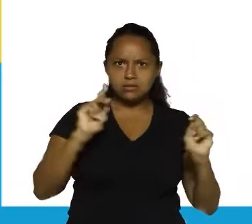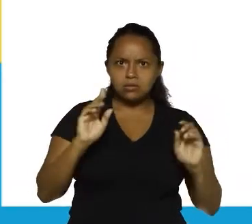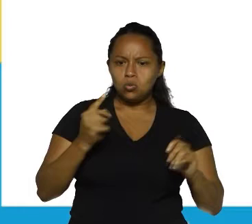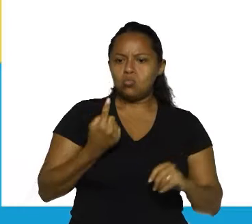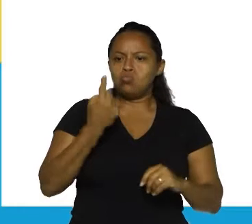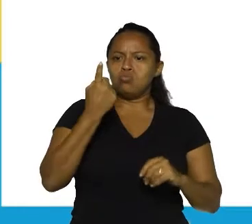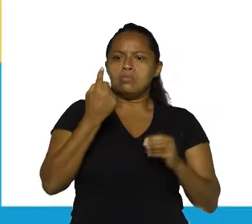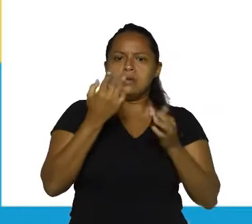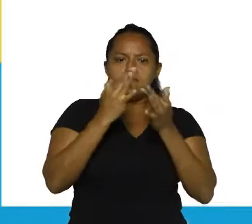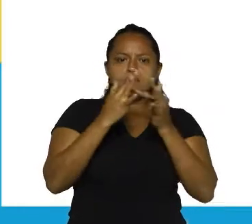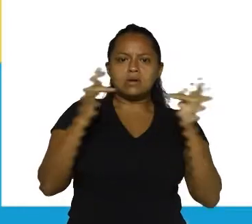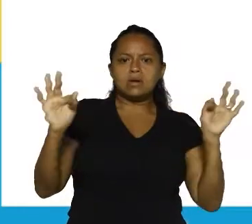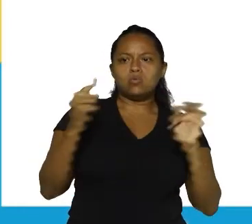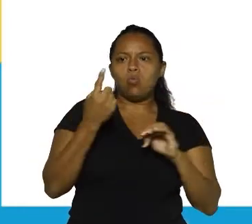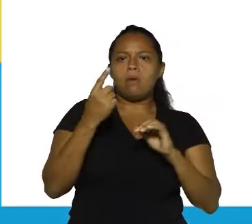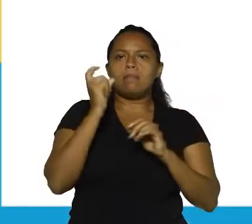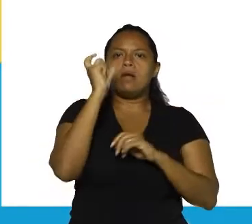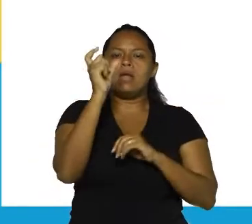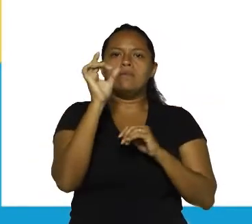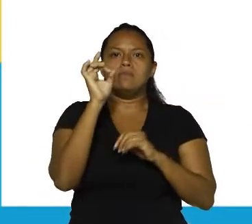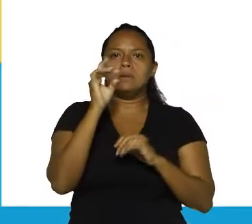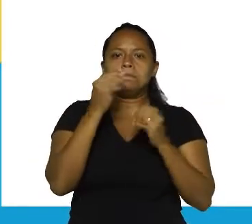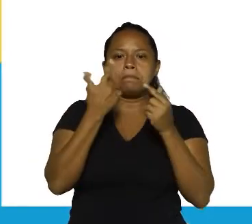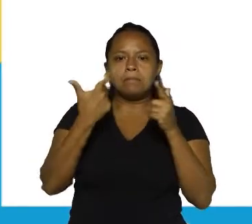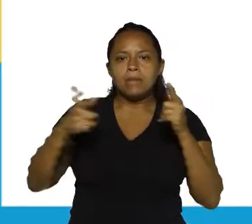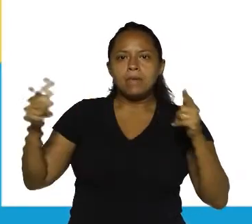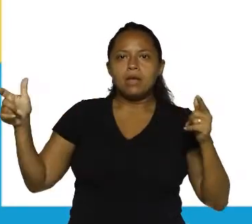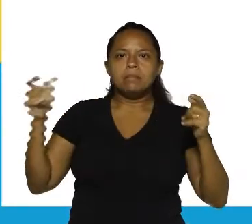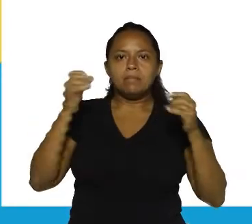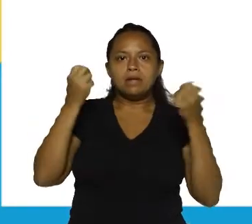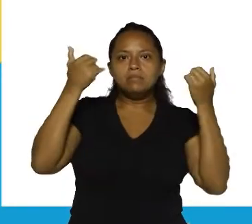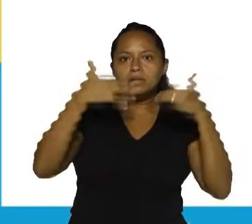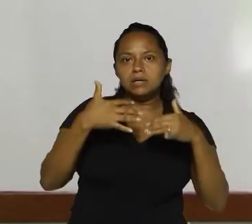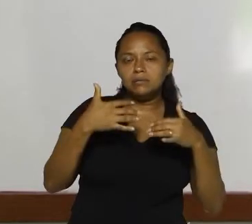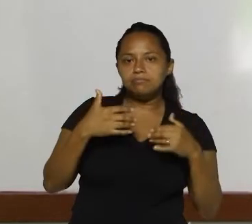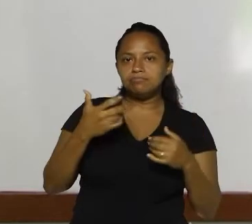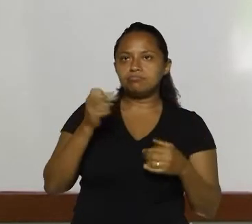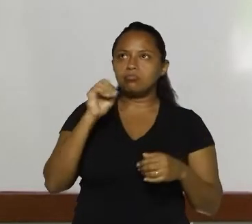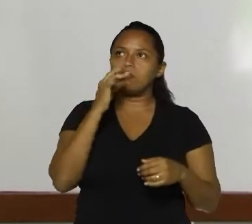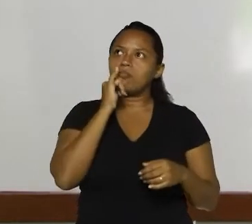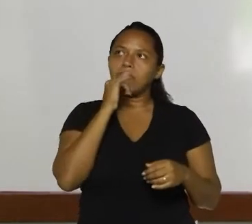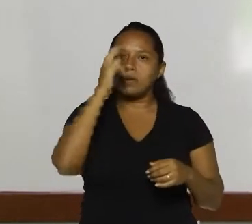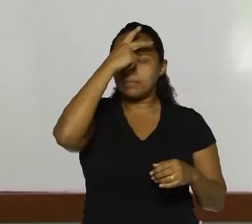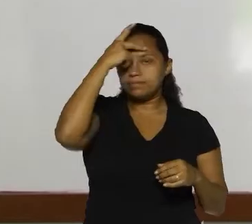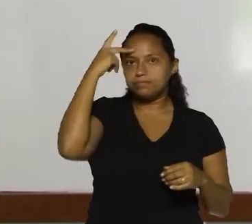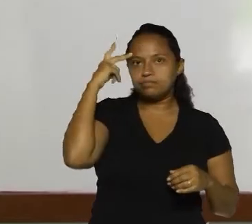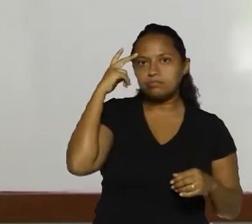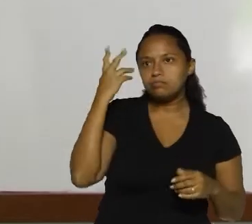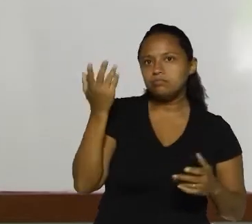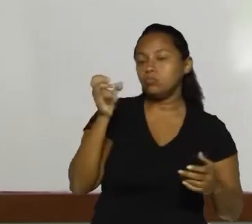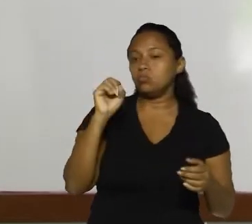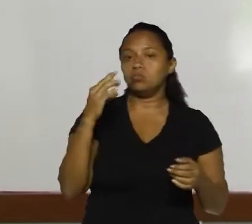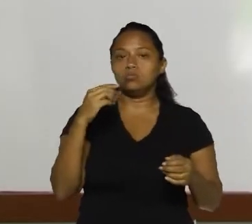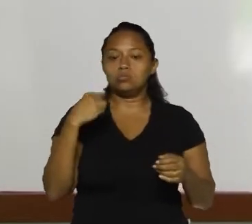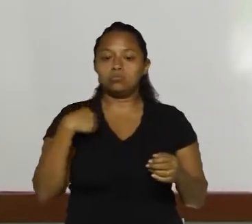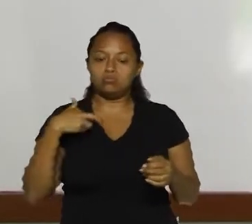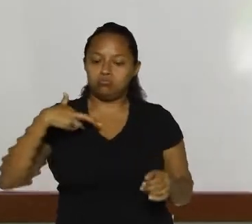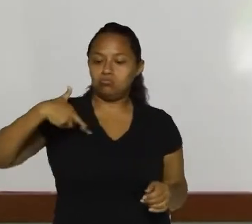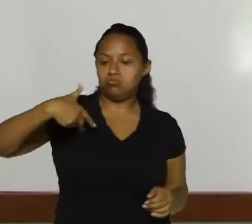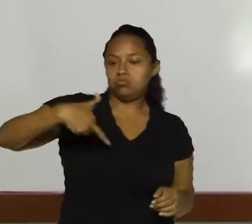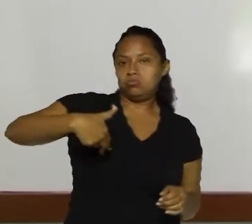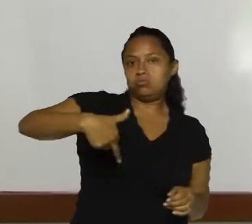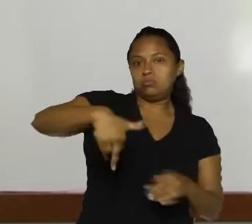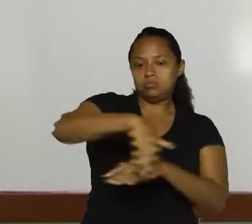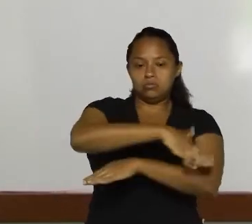para atribuir sentido ao enunciado, certo? Se alguém chegar, se vocês estiverem atravessando uma